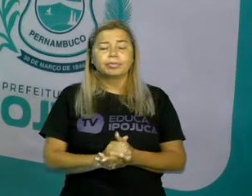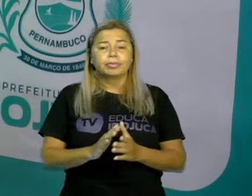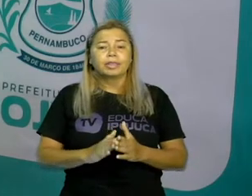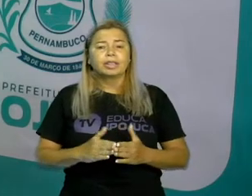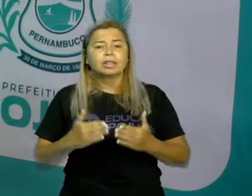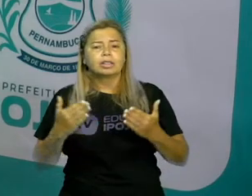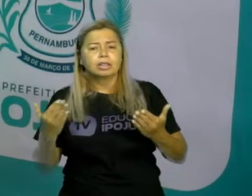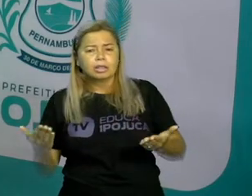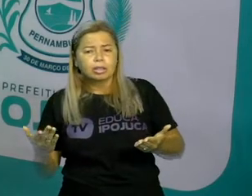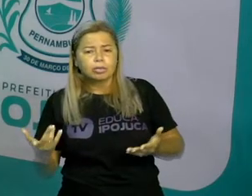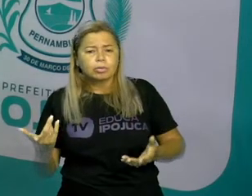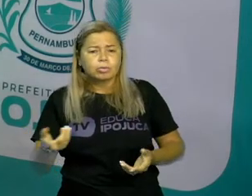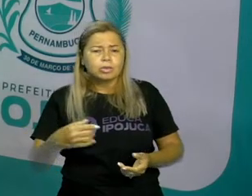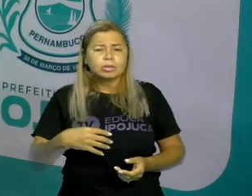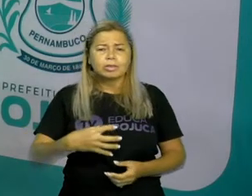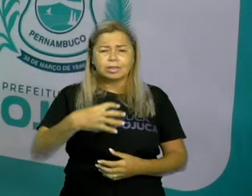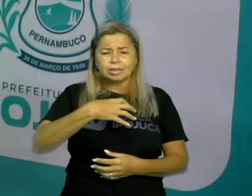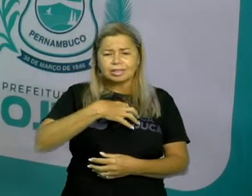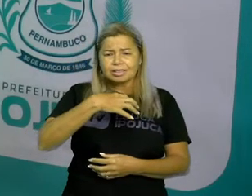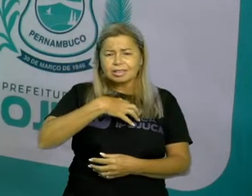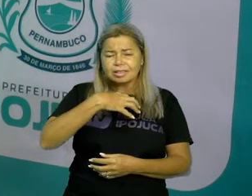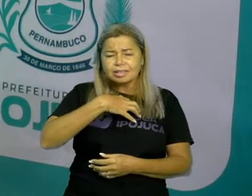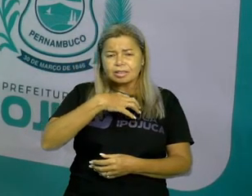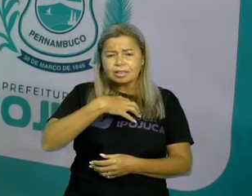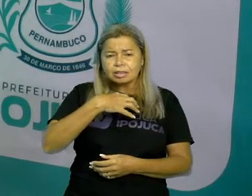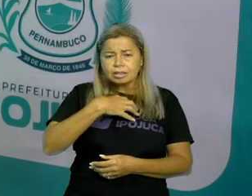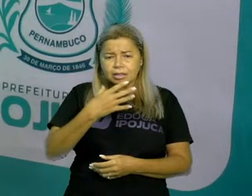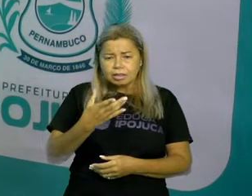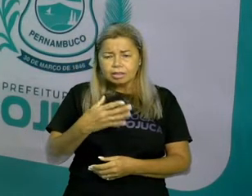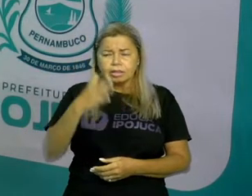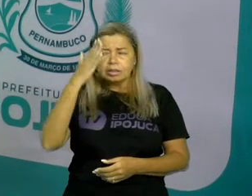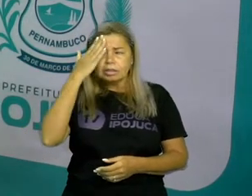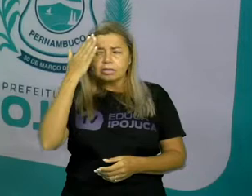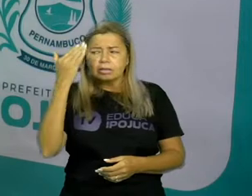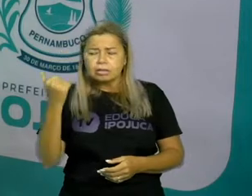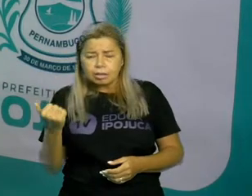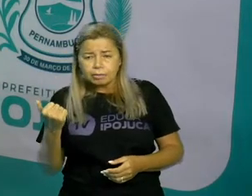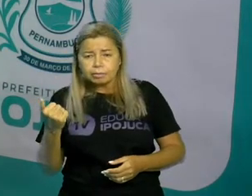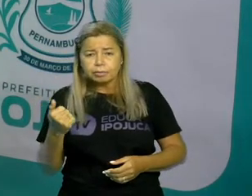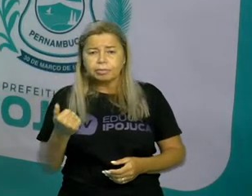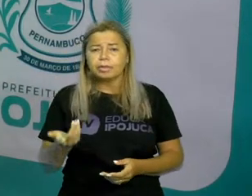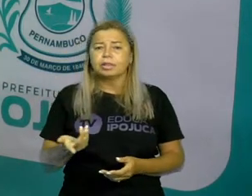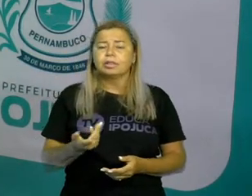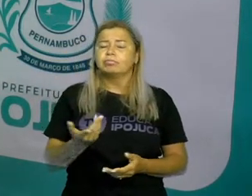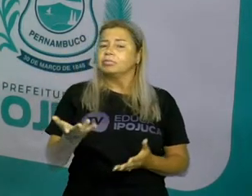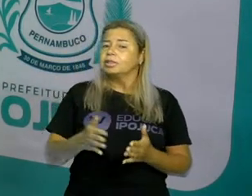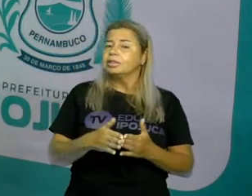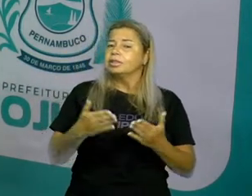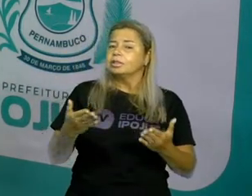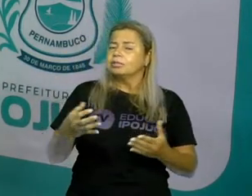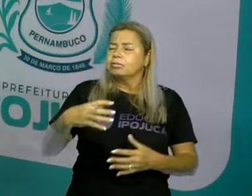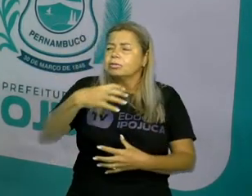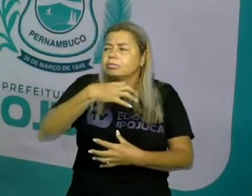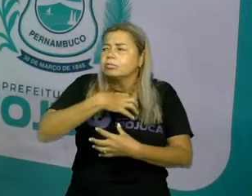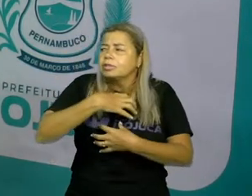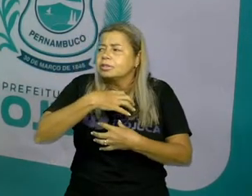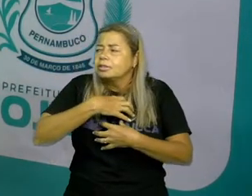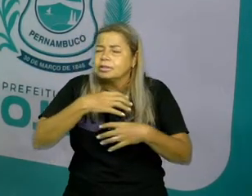aguça, quando ele sente o desejo de saber algo, ele está aguçando a sua